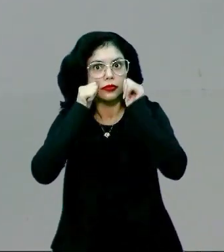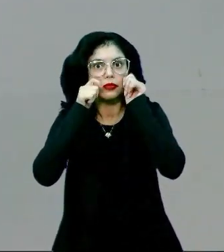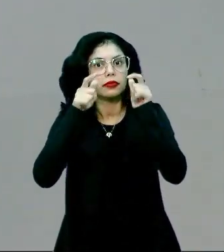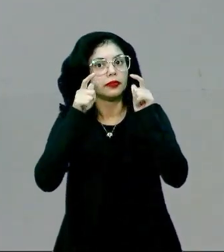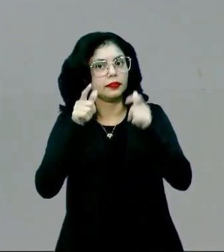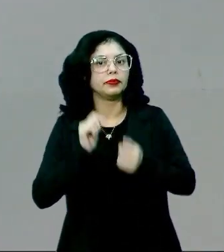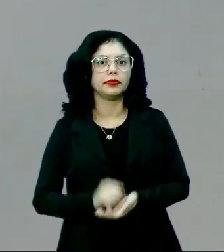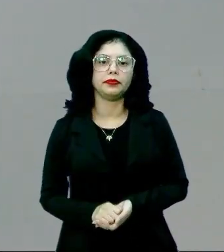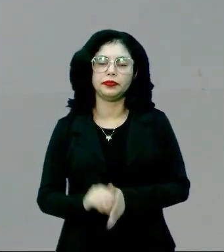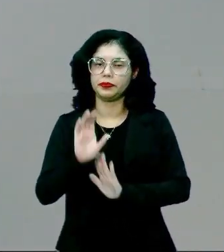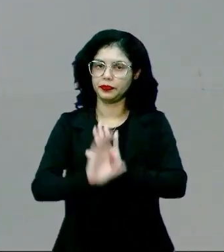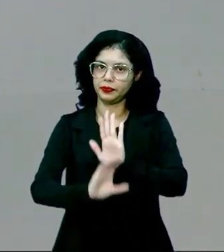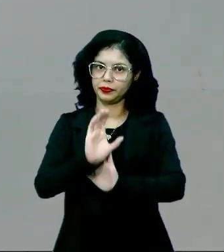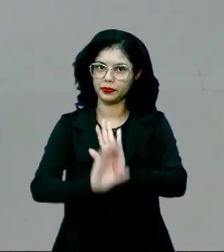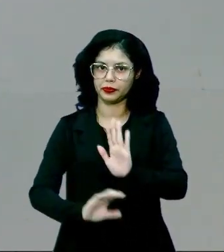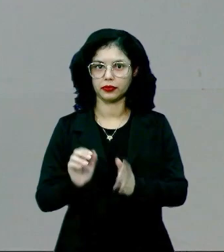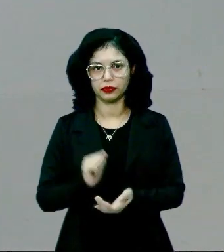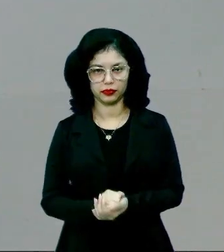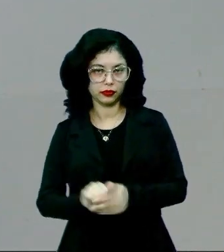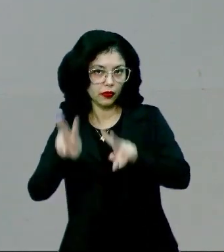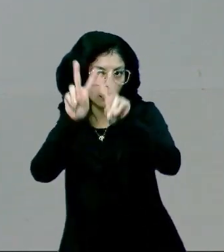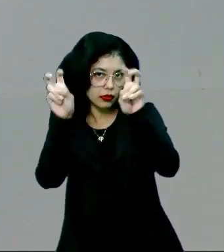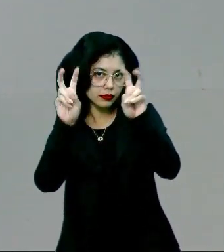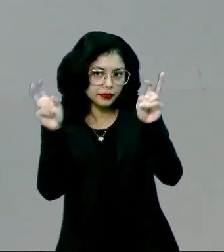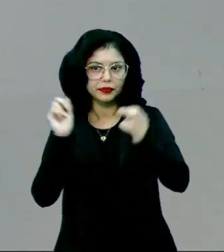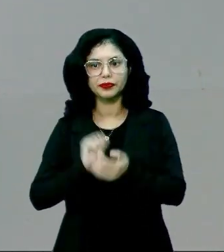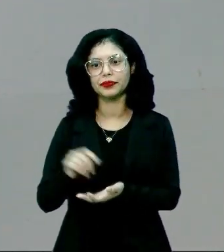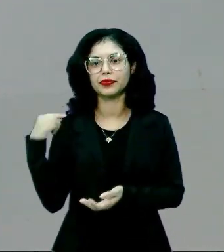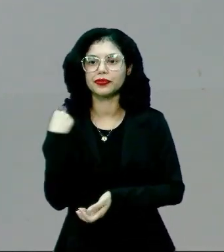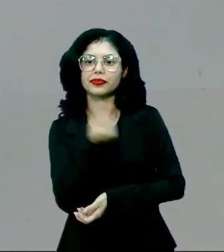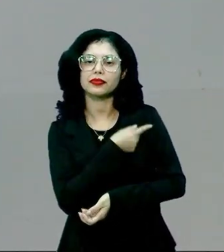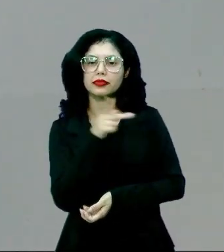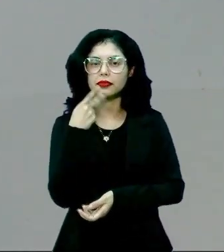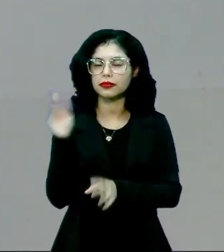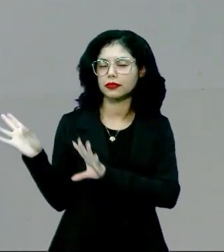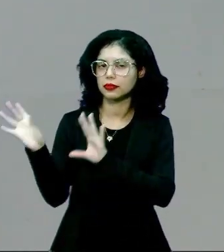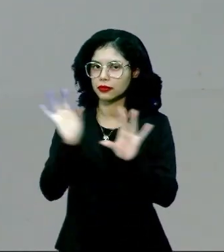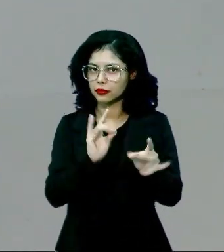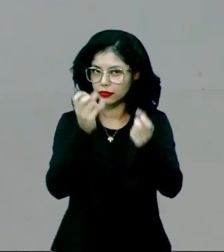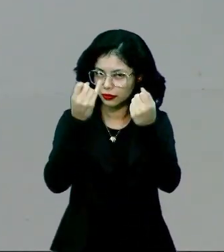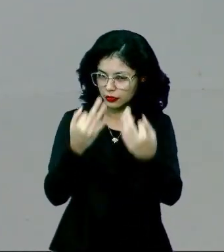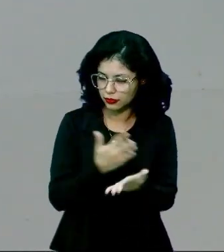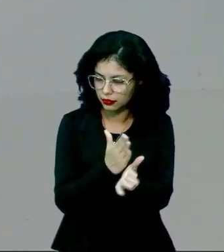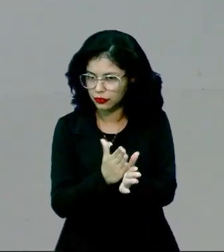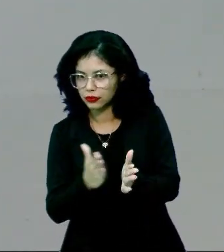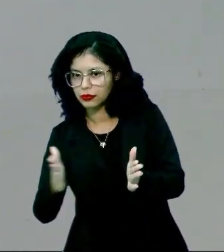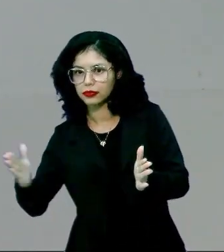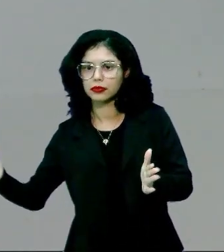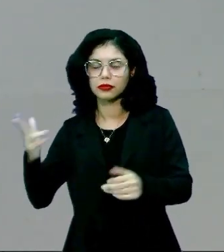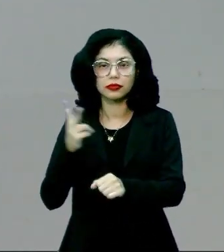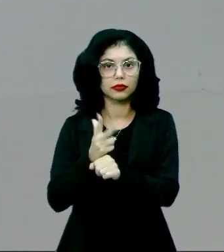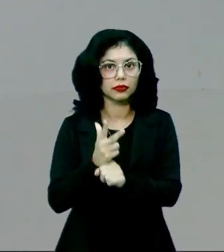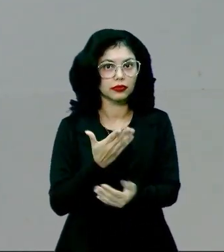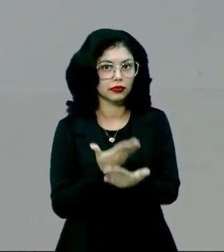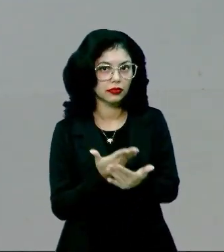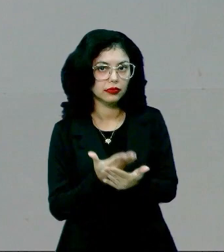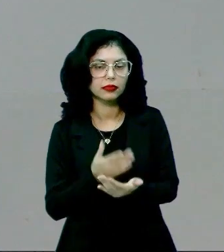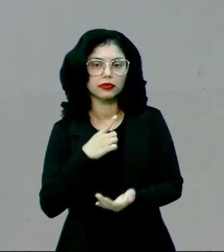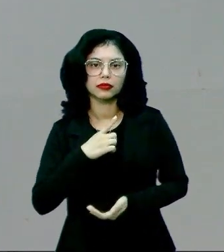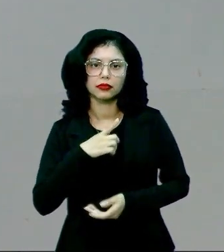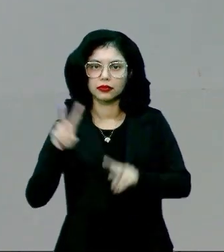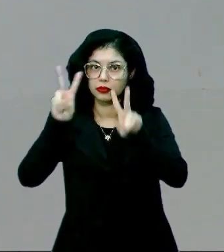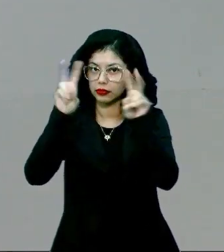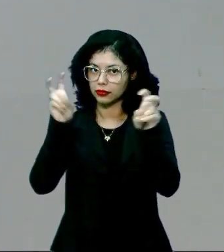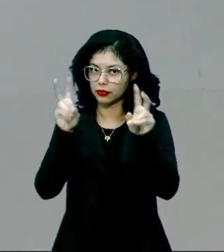atenção! Os conteúdos, as temáticas que nós estamos tratando ao longo dessas videoaulas, elas